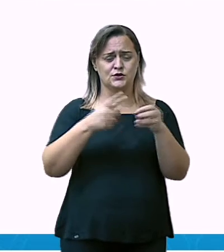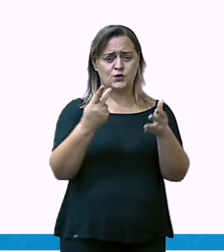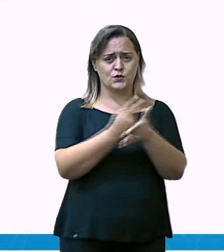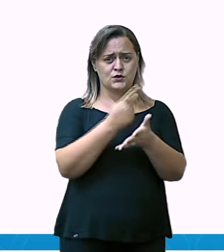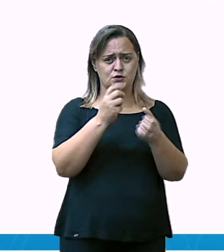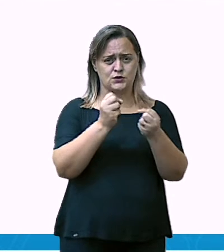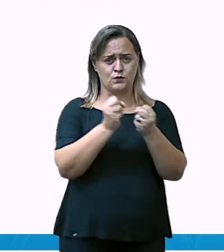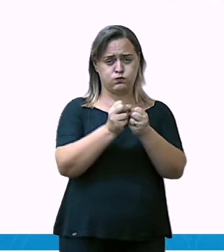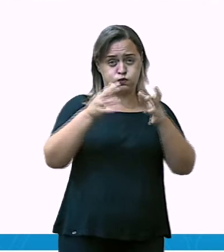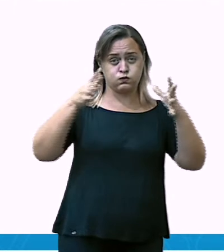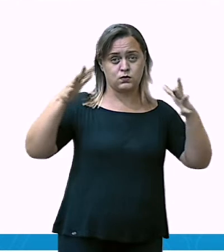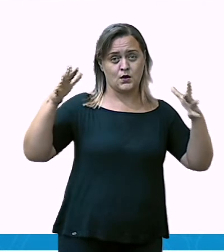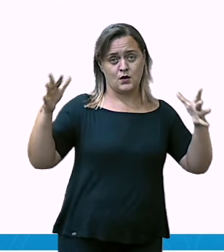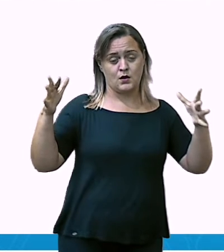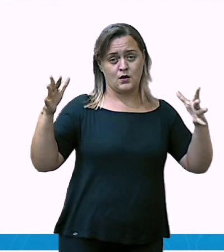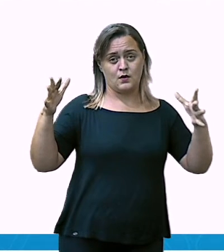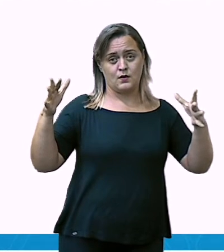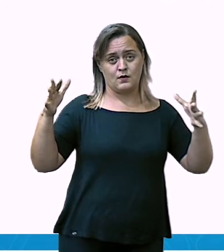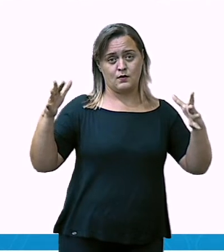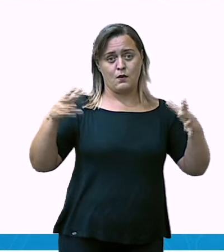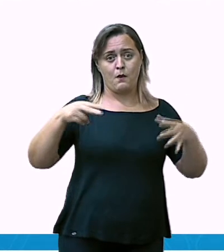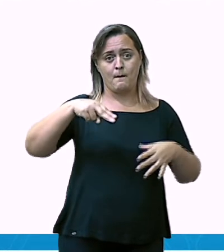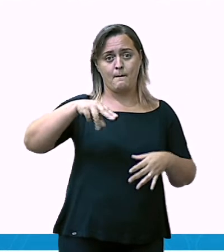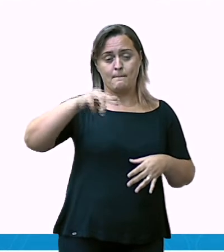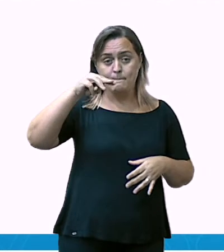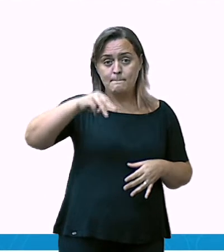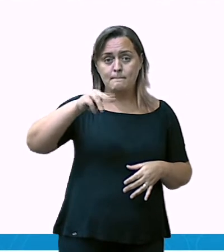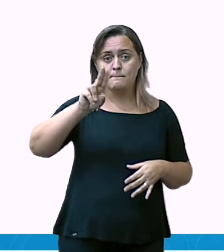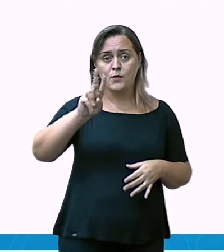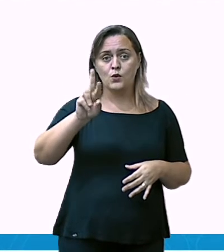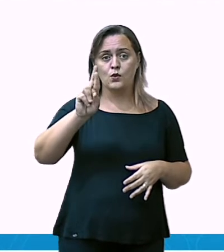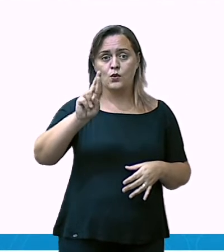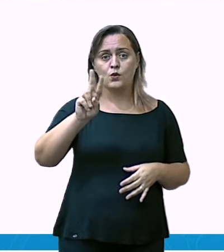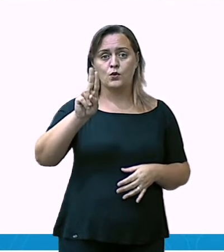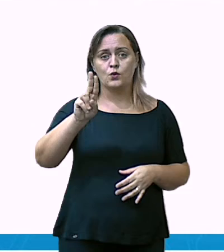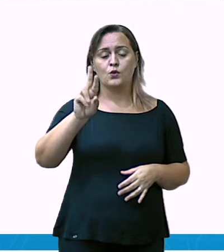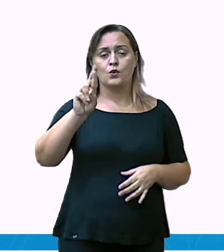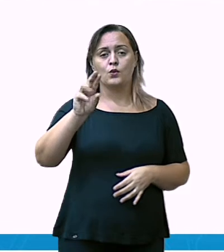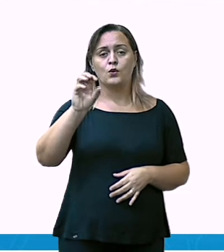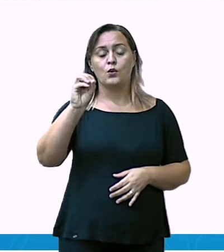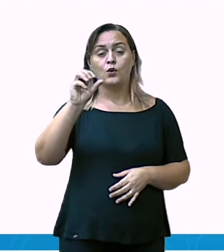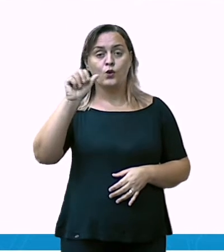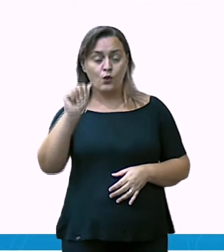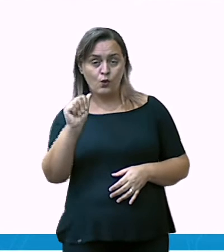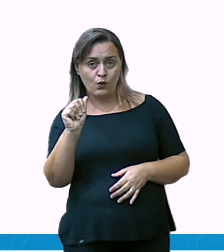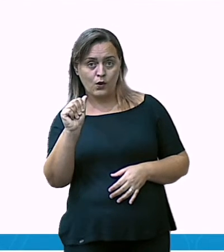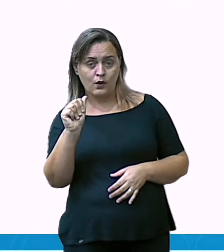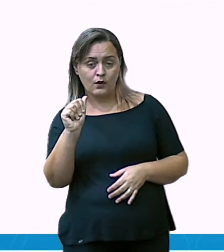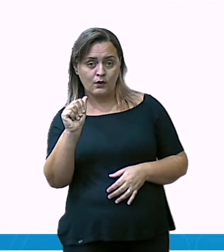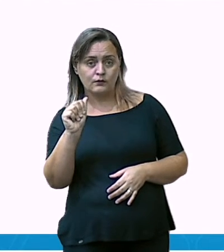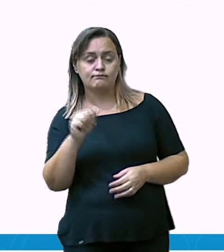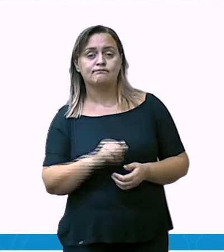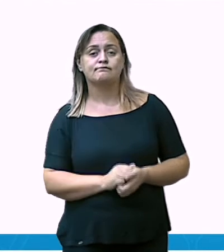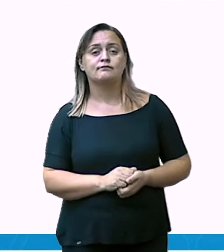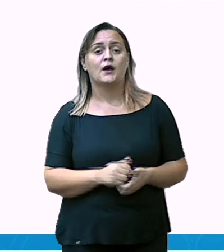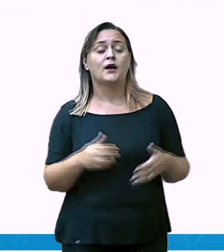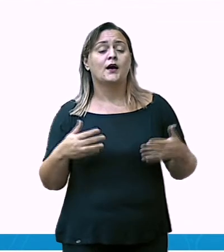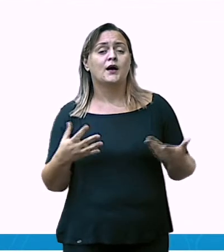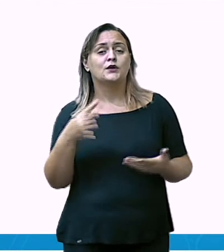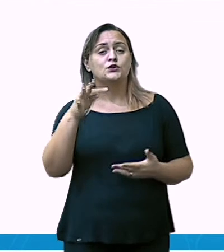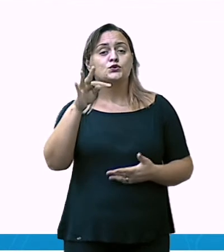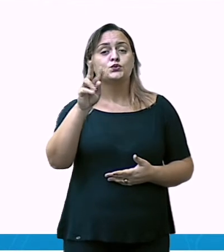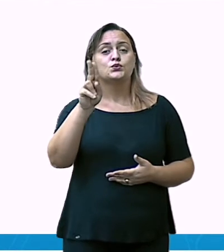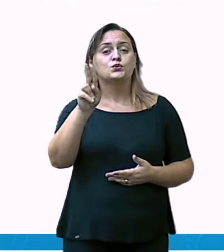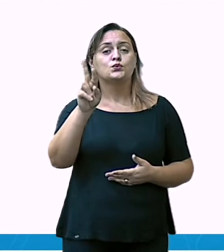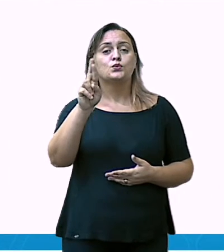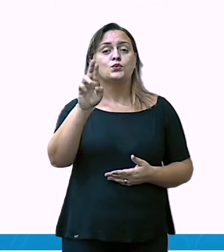e de Fangatalfa. Ela ainda vem pagando